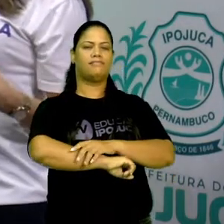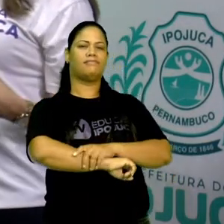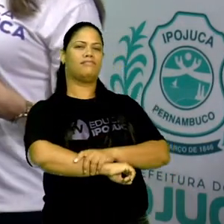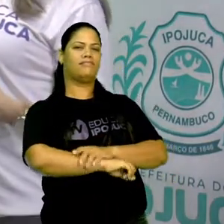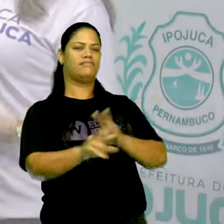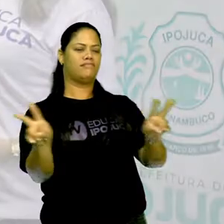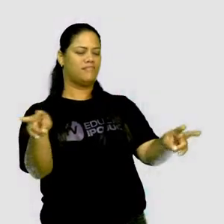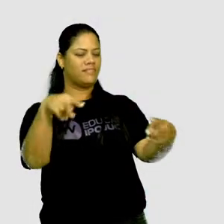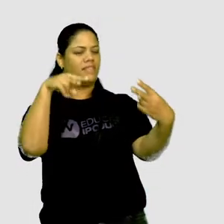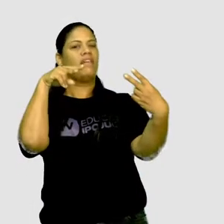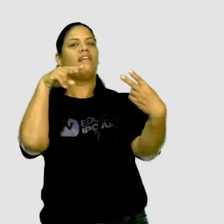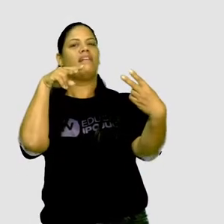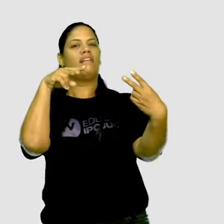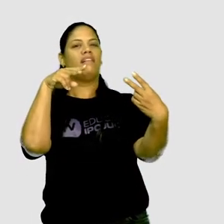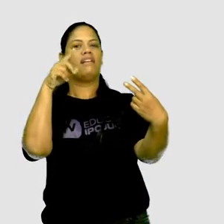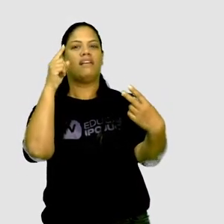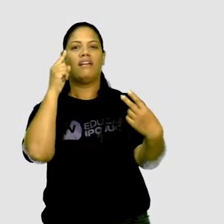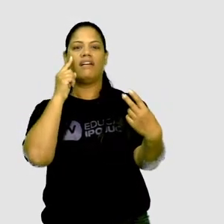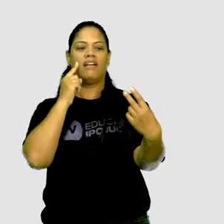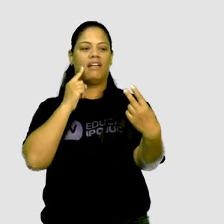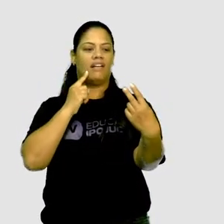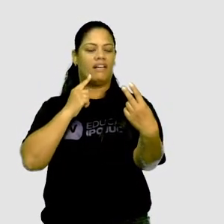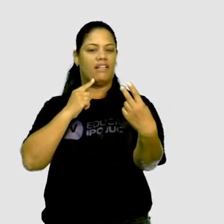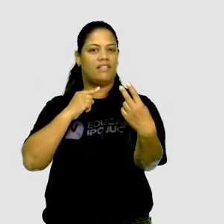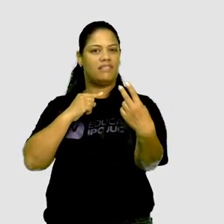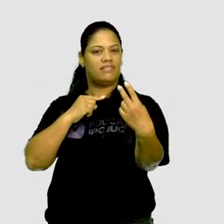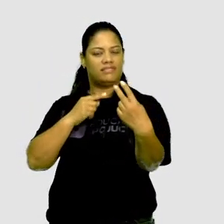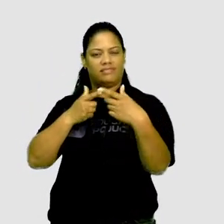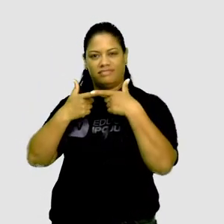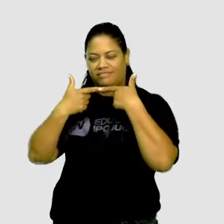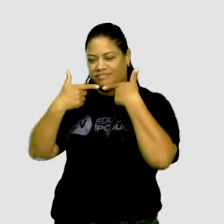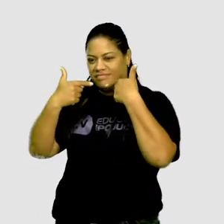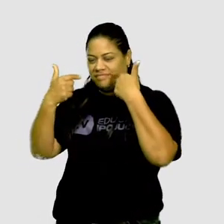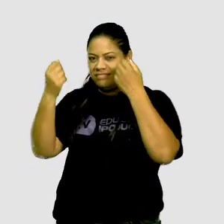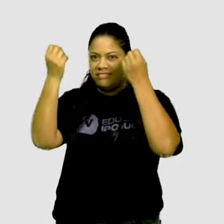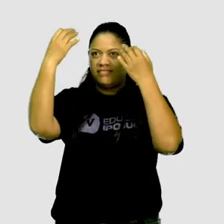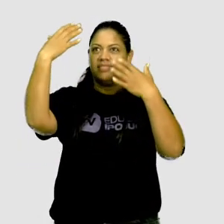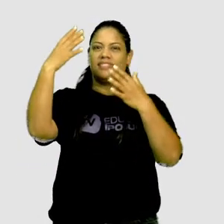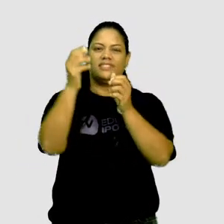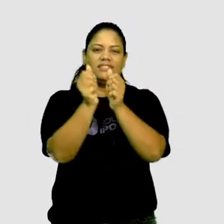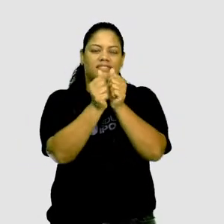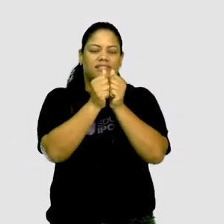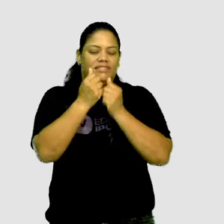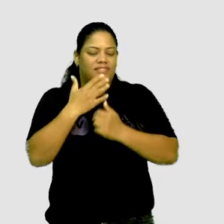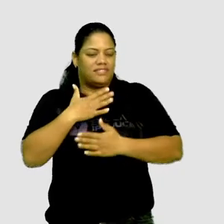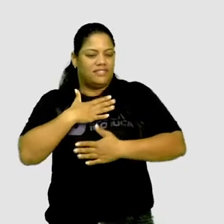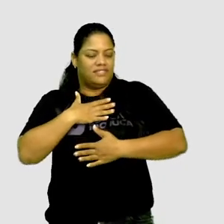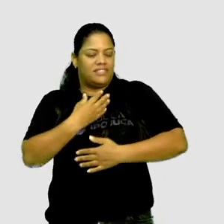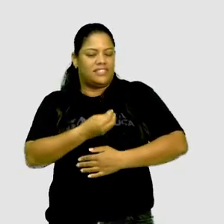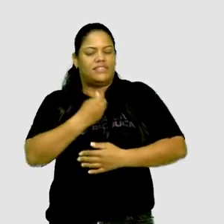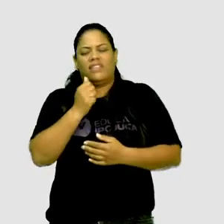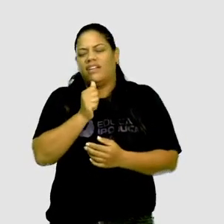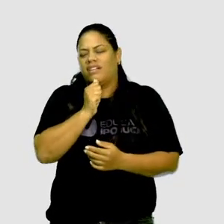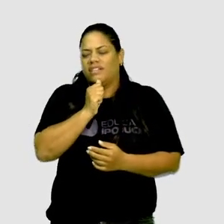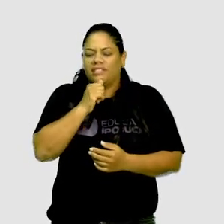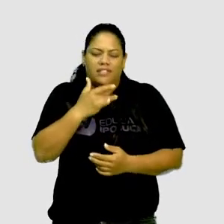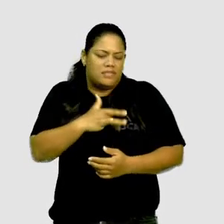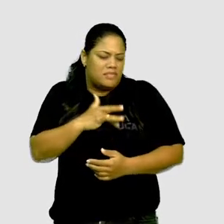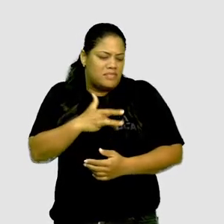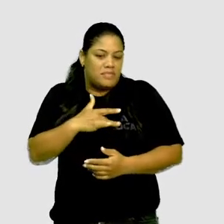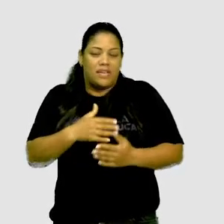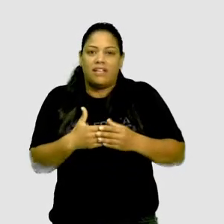olhar, Monalisa, seu quase ri, ilumina tudo ao redor, minha vida, ai de mim, me